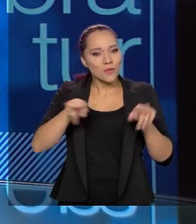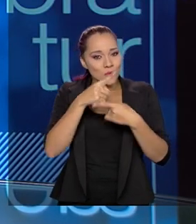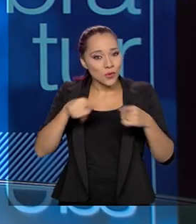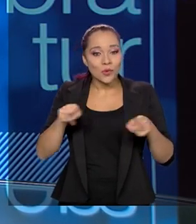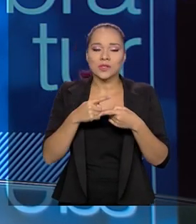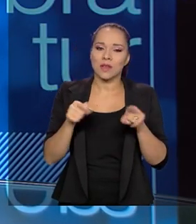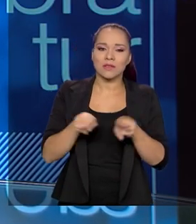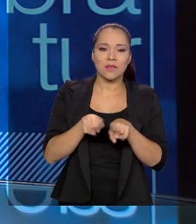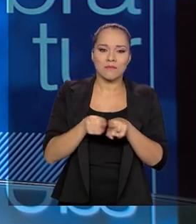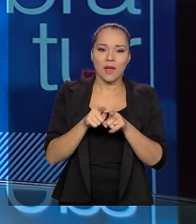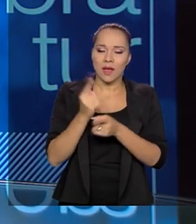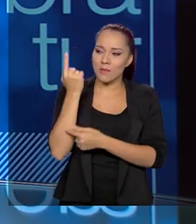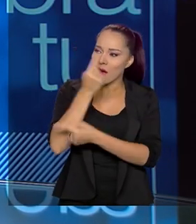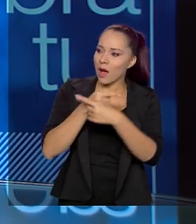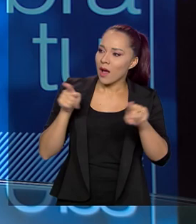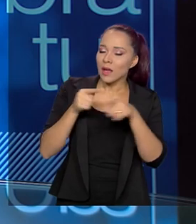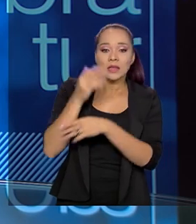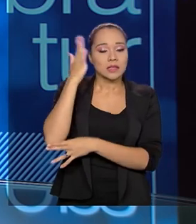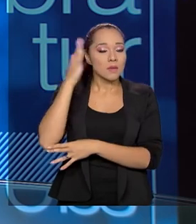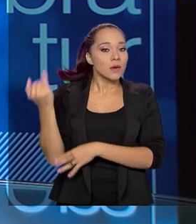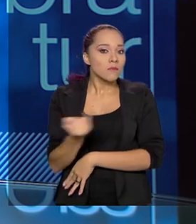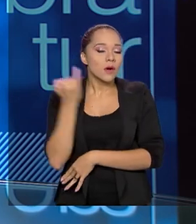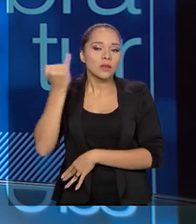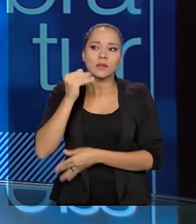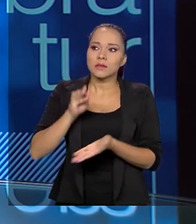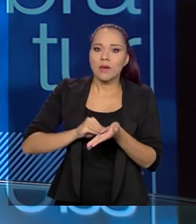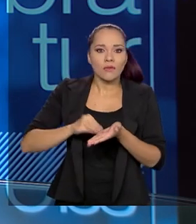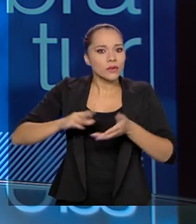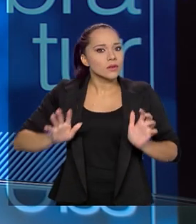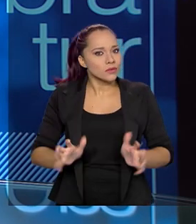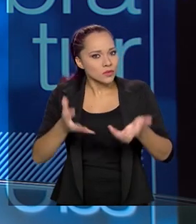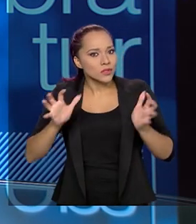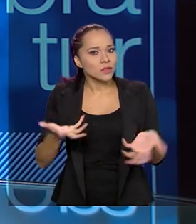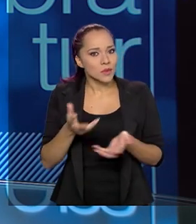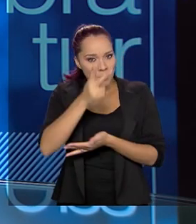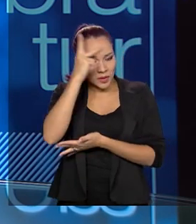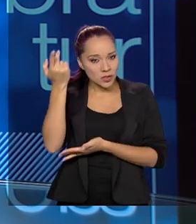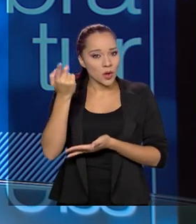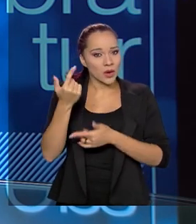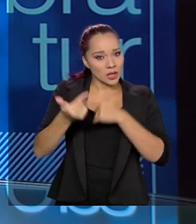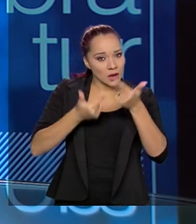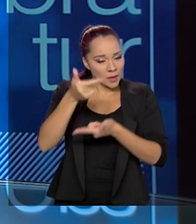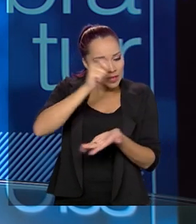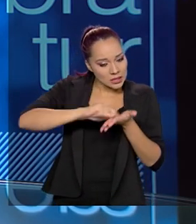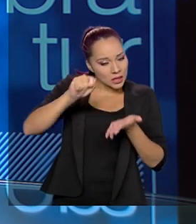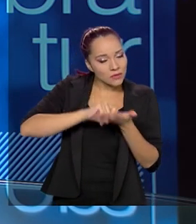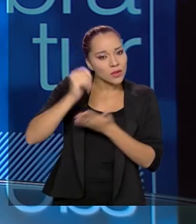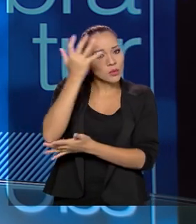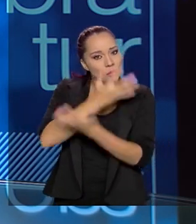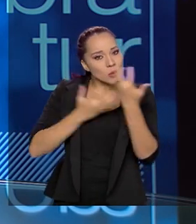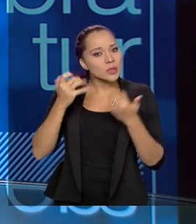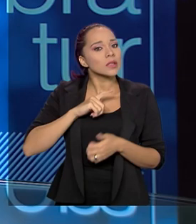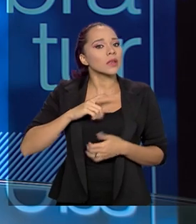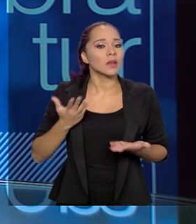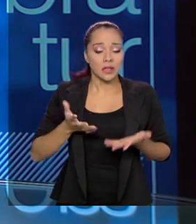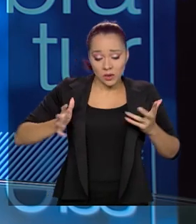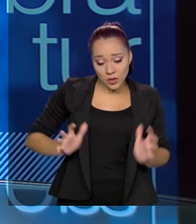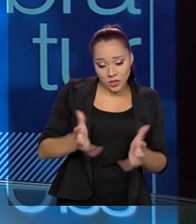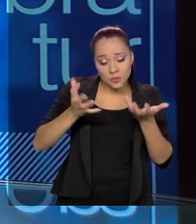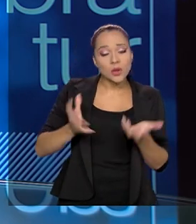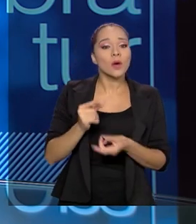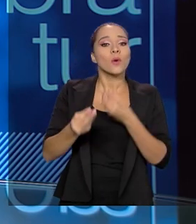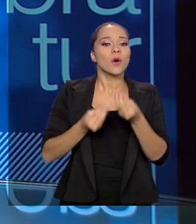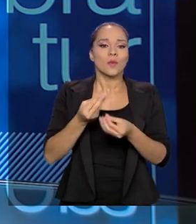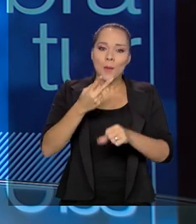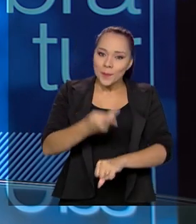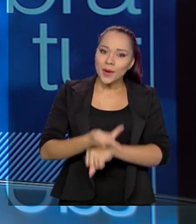também, a gente sabe da importância e da falta de estímulo que o compositor tem. Então, o melhor meio de você estimular o compositor é você dar prêmio a